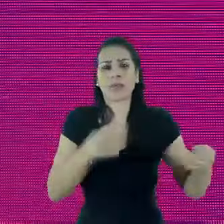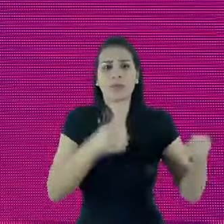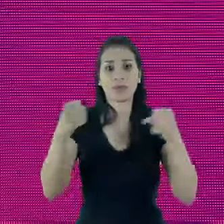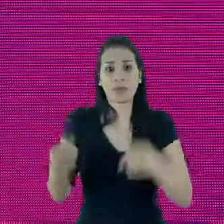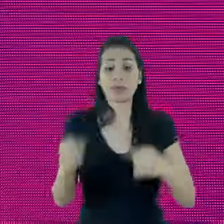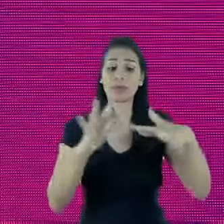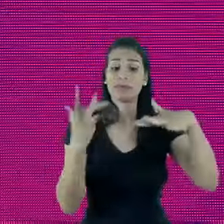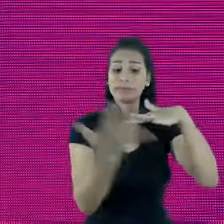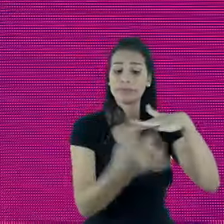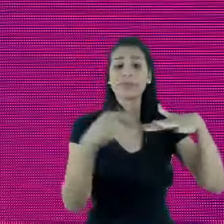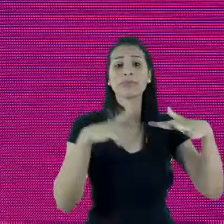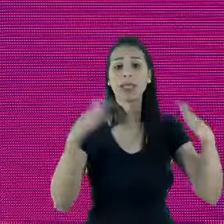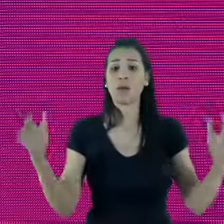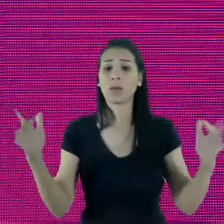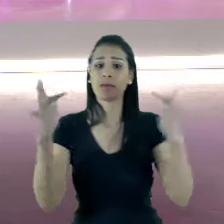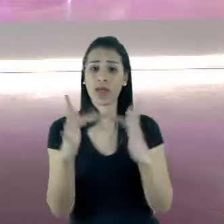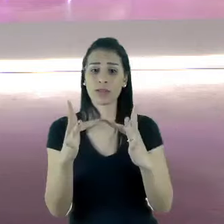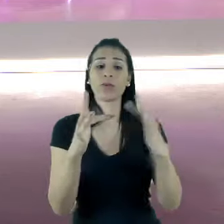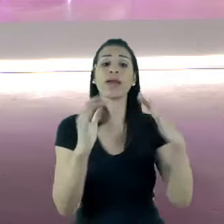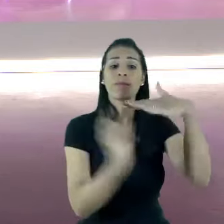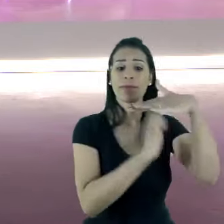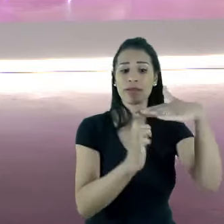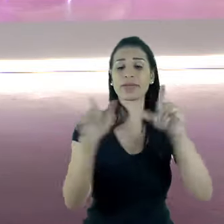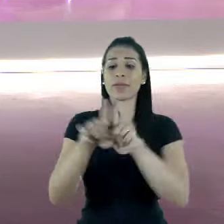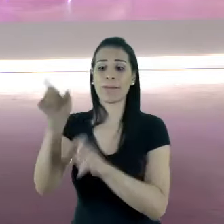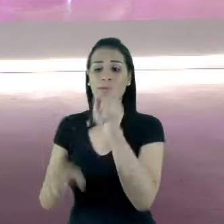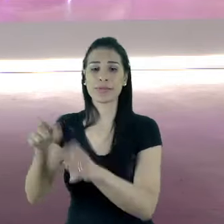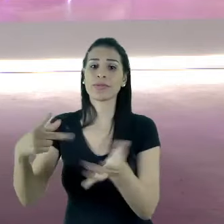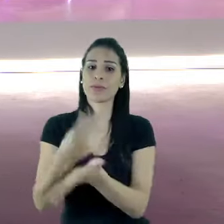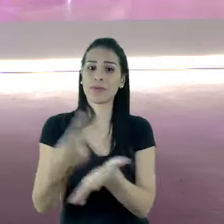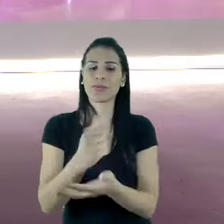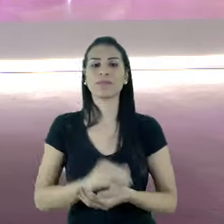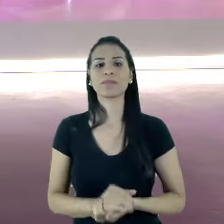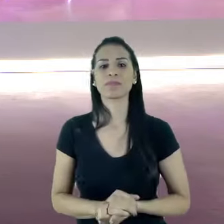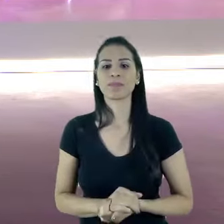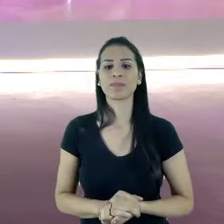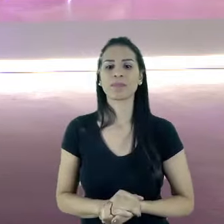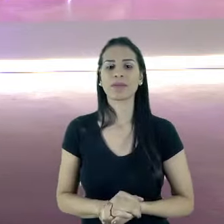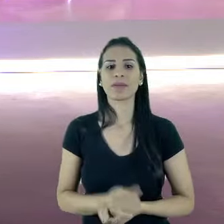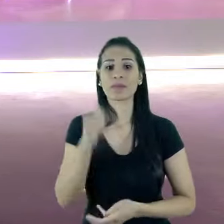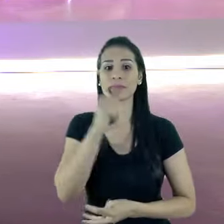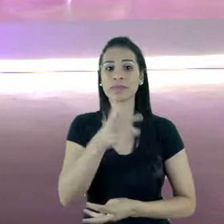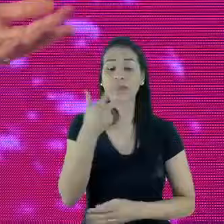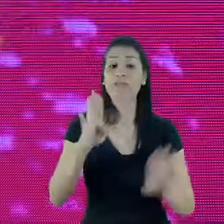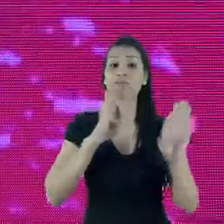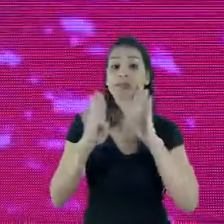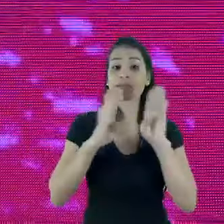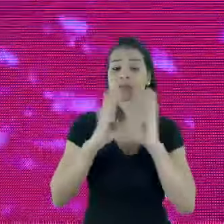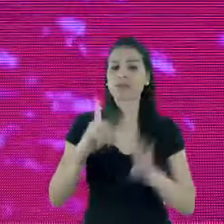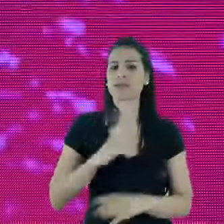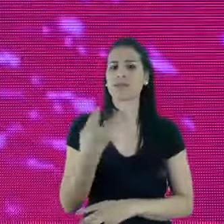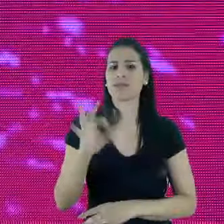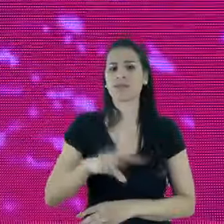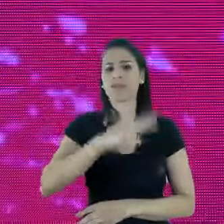empresas e consumidores. Somente no Facebook, há mais de 90 milhões de pequenas empresas buscando a atenção de seus